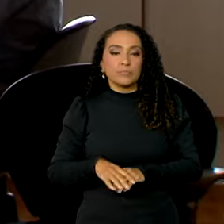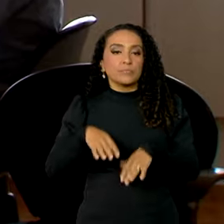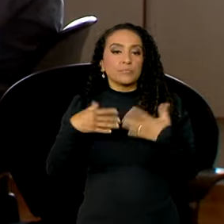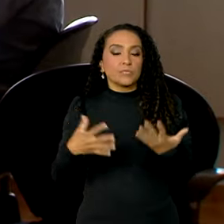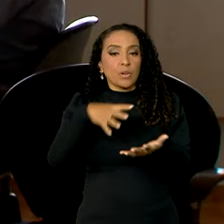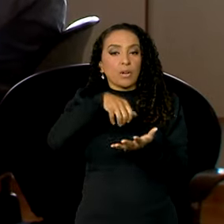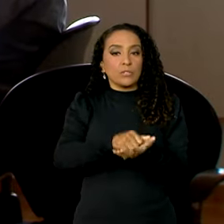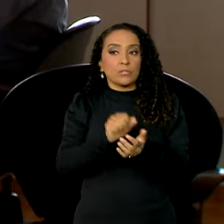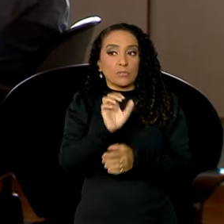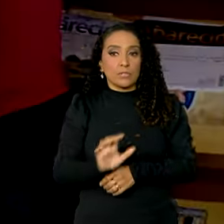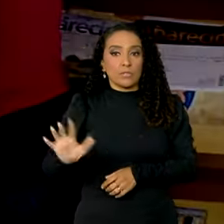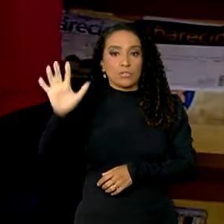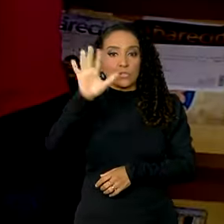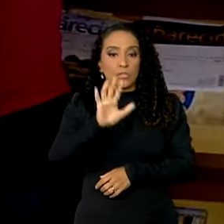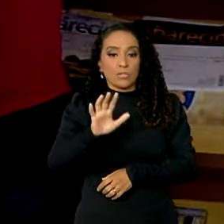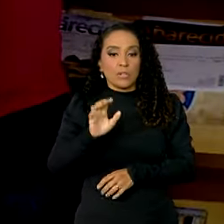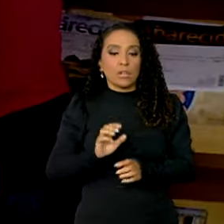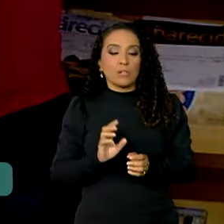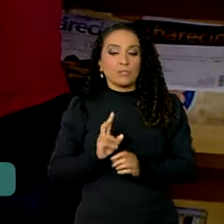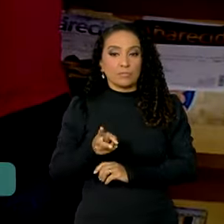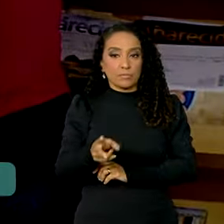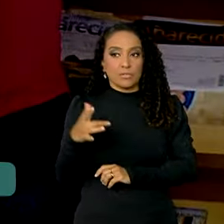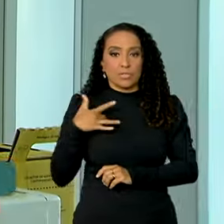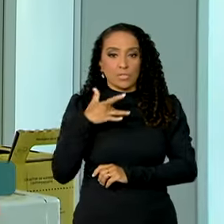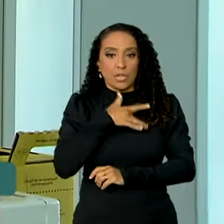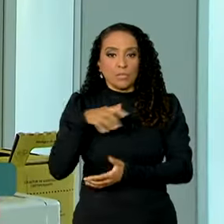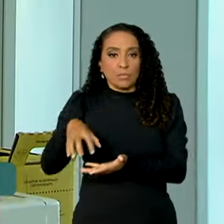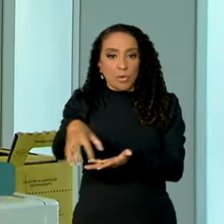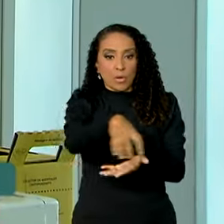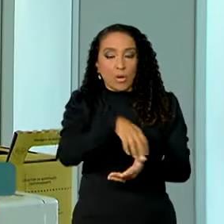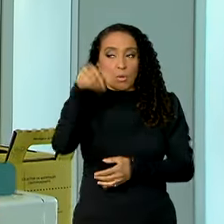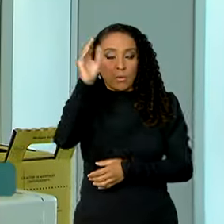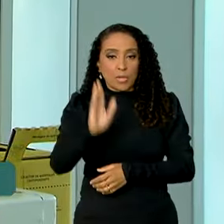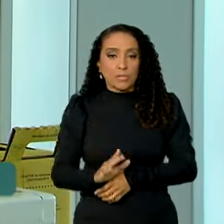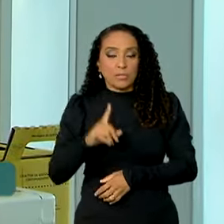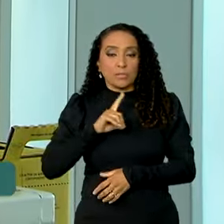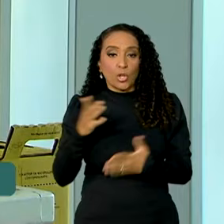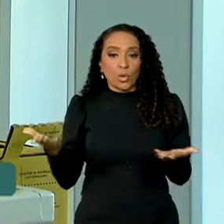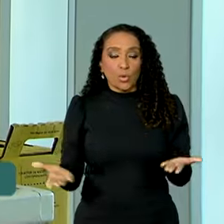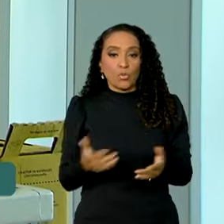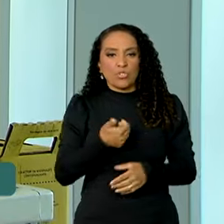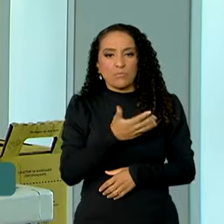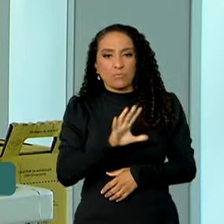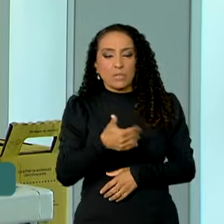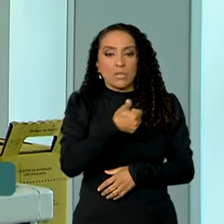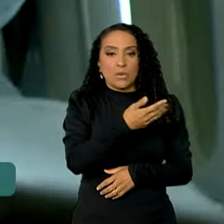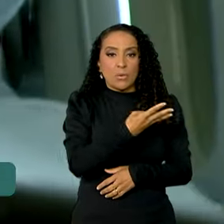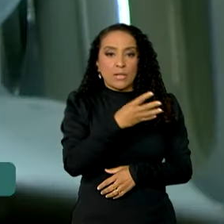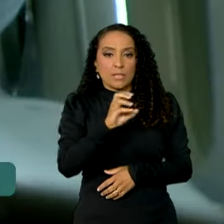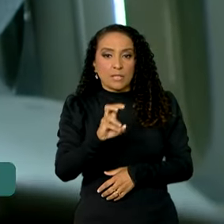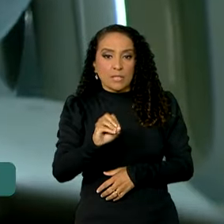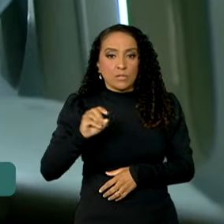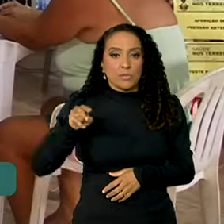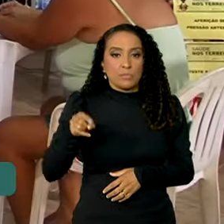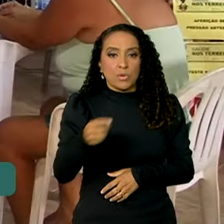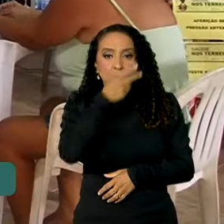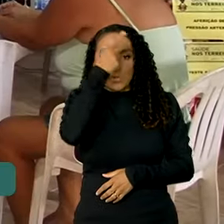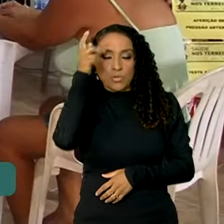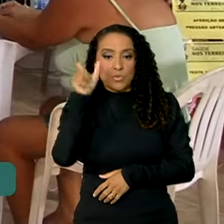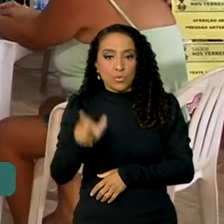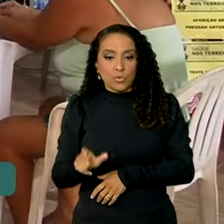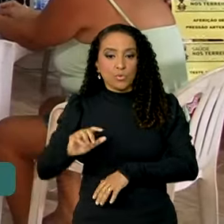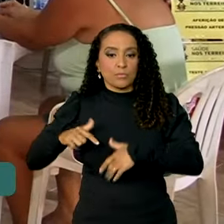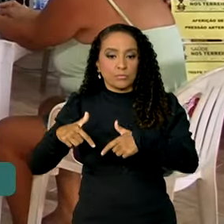com o Cadastro Nacional de Estabelecimentos de Saúde, o Brasil conta atualmente com cerca de 400 mil agentes,